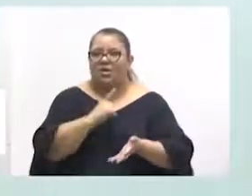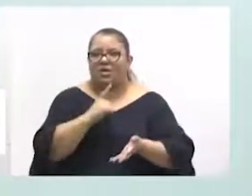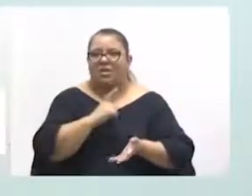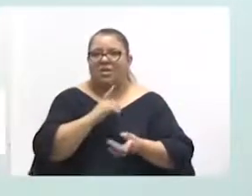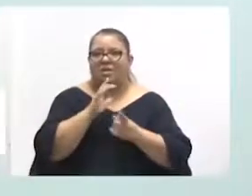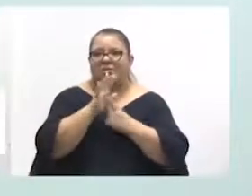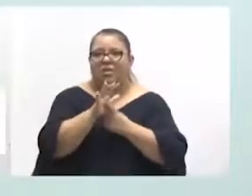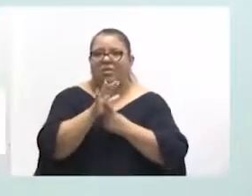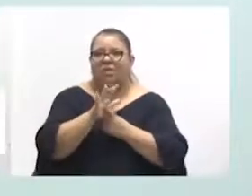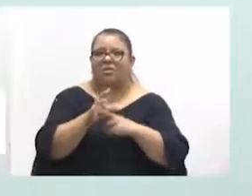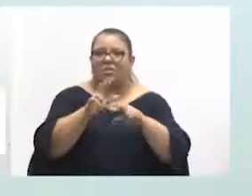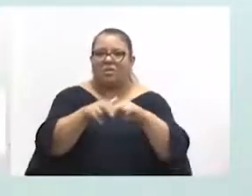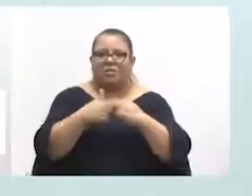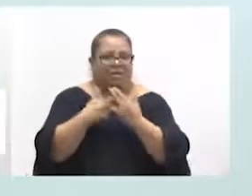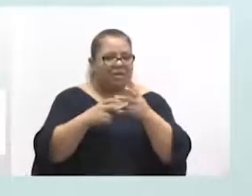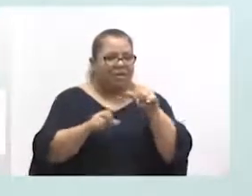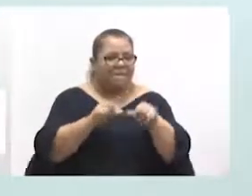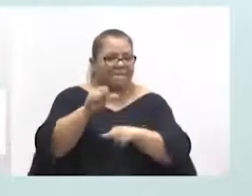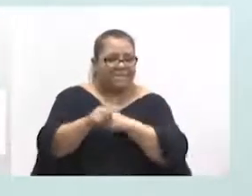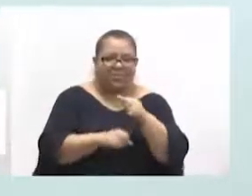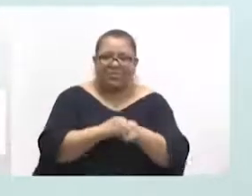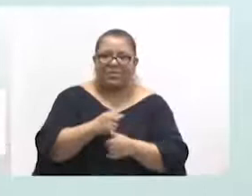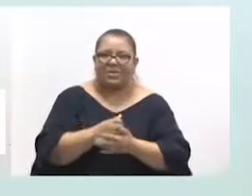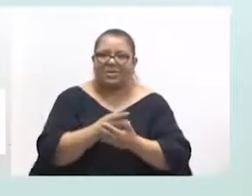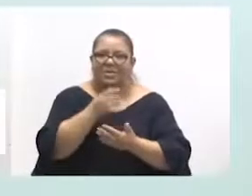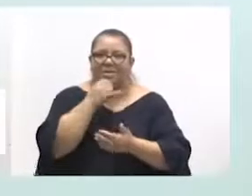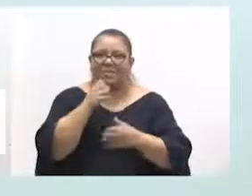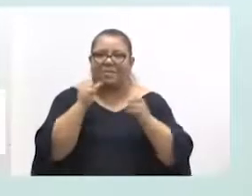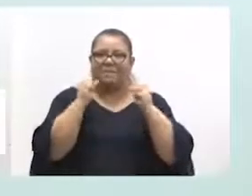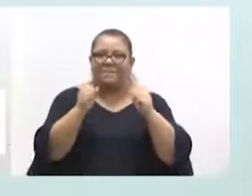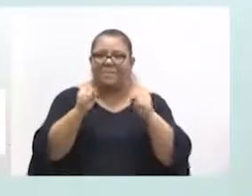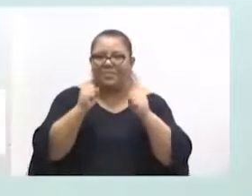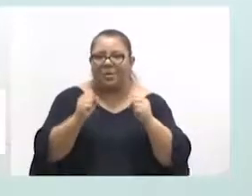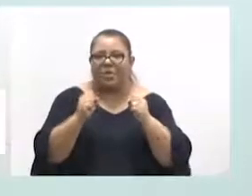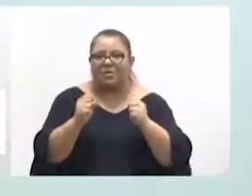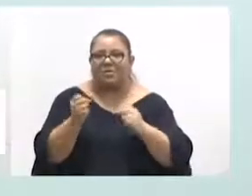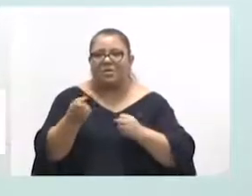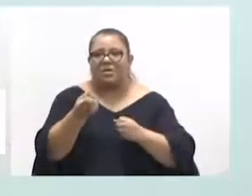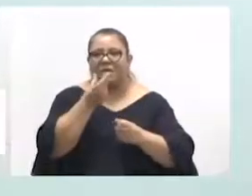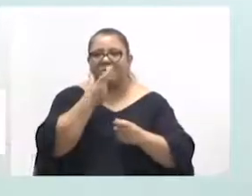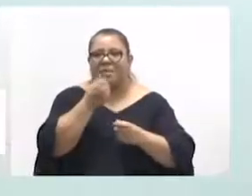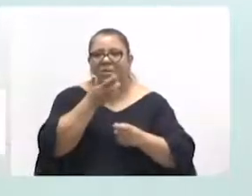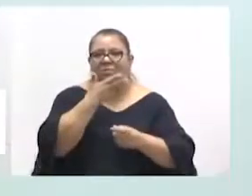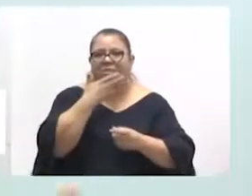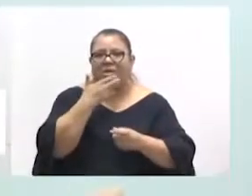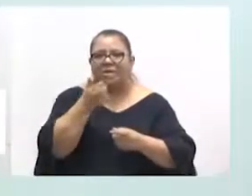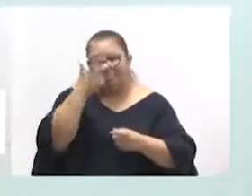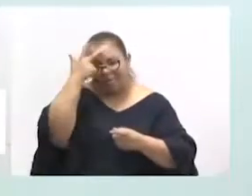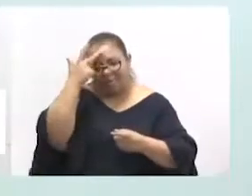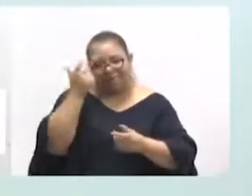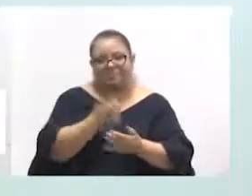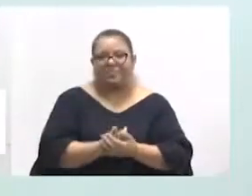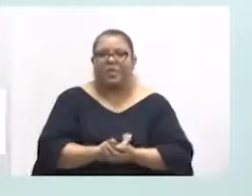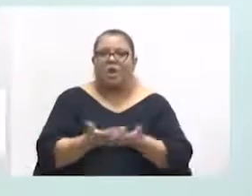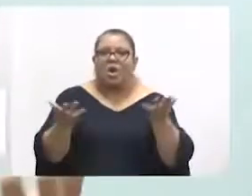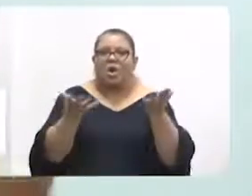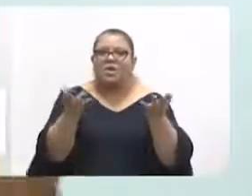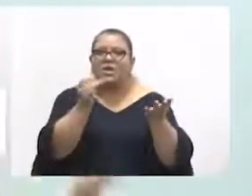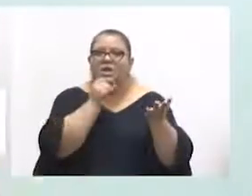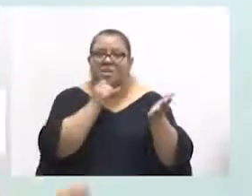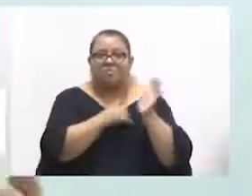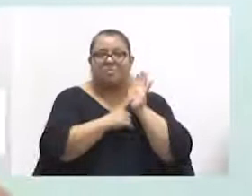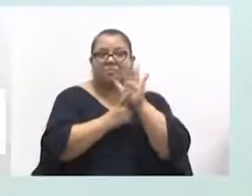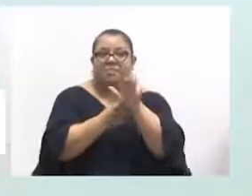da gente mudar isso e poder tratar melhores esses pacientes. Eu vou dar um exemplo que eu até